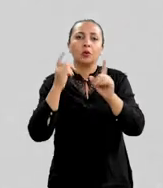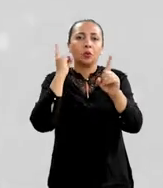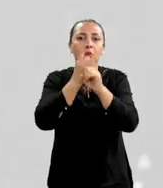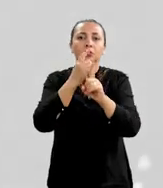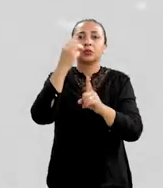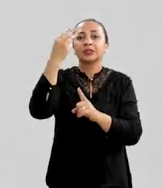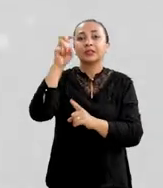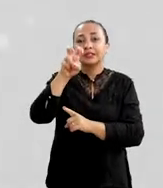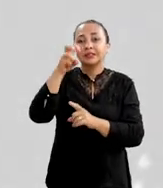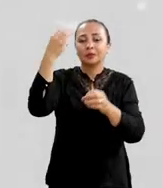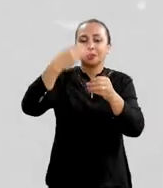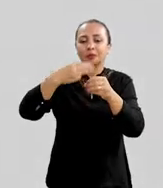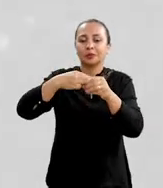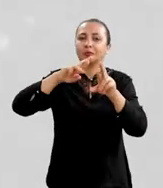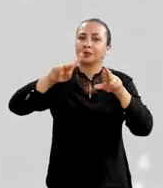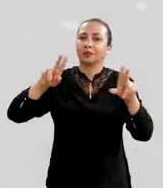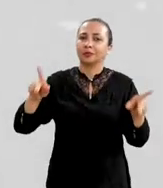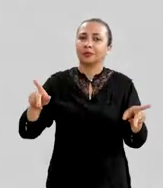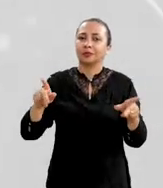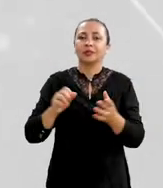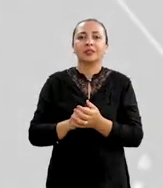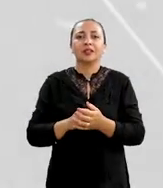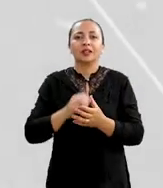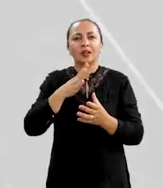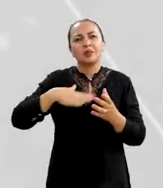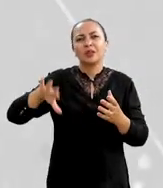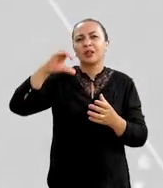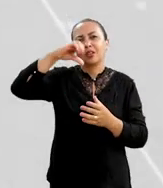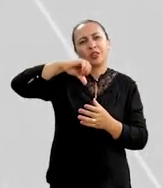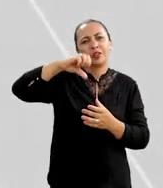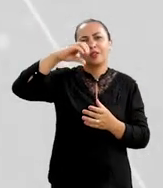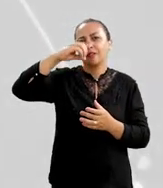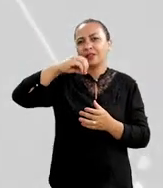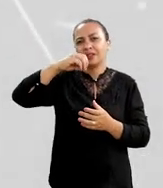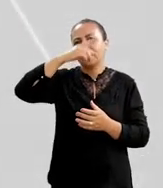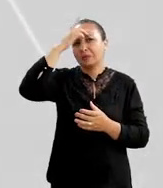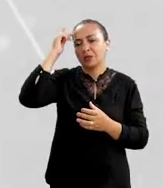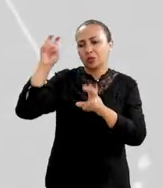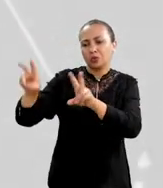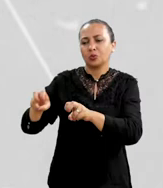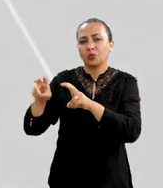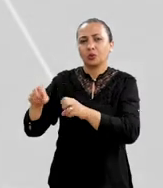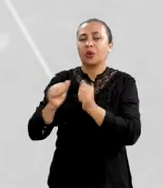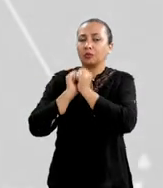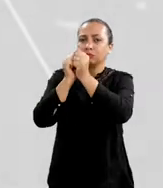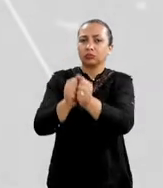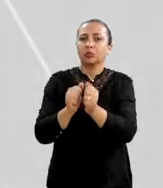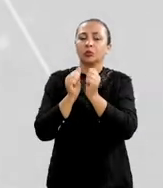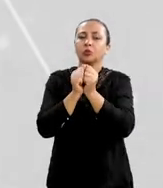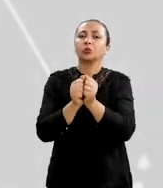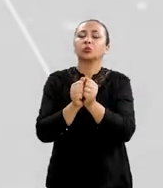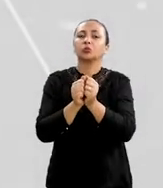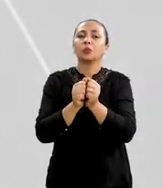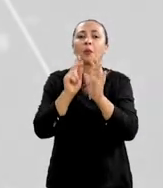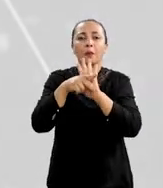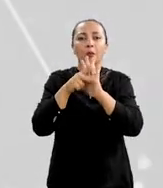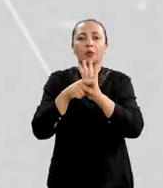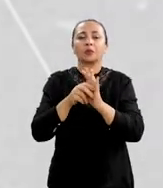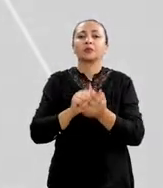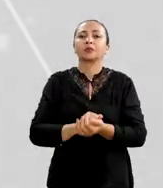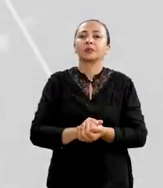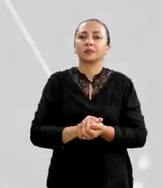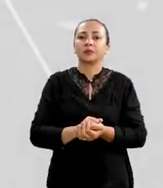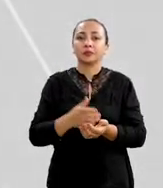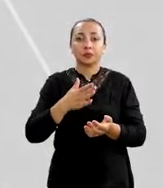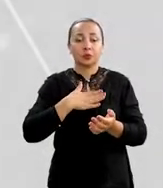do projeto, alcançando 5 municípios diferentes. São em torno de 90 agricultores que estão sendo acompanhados pelo projeto Urussuna